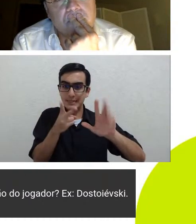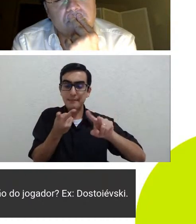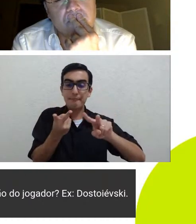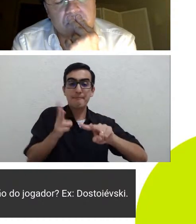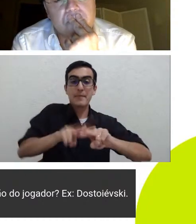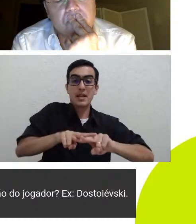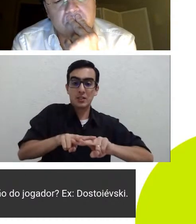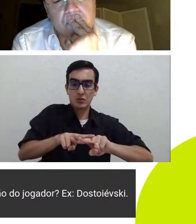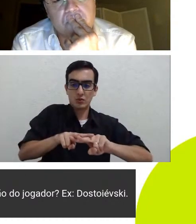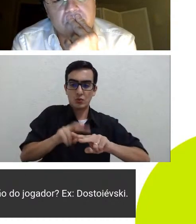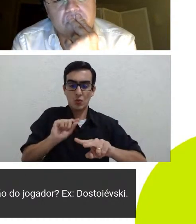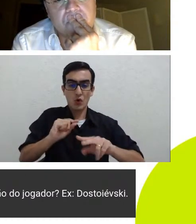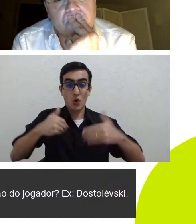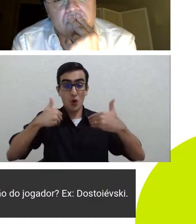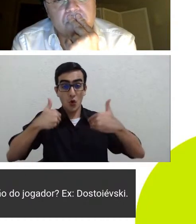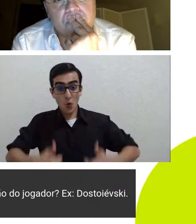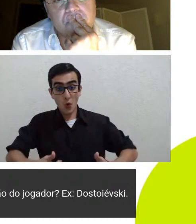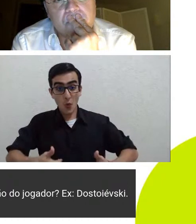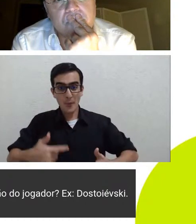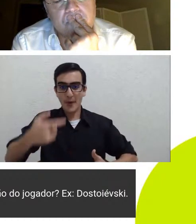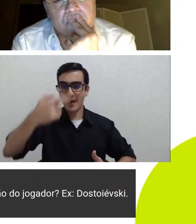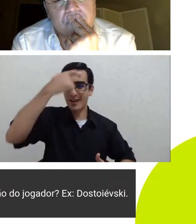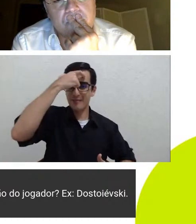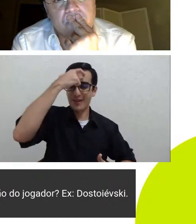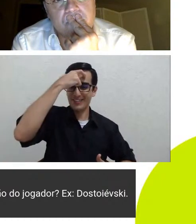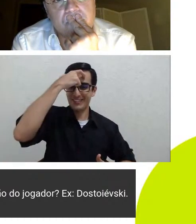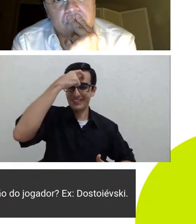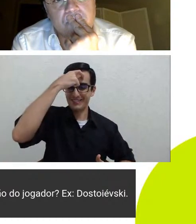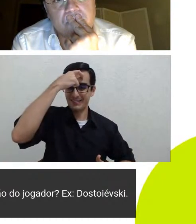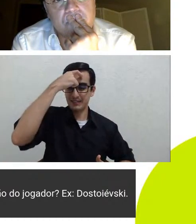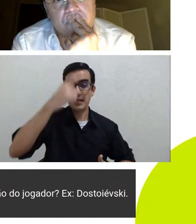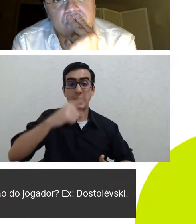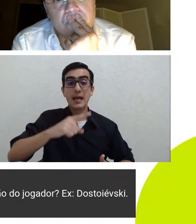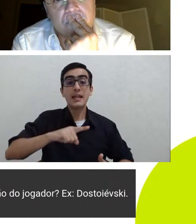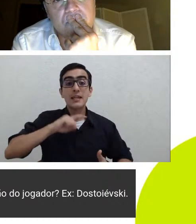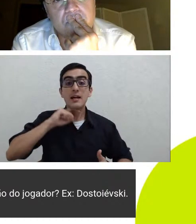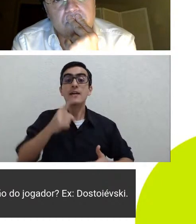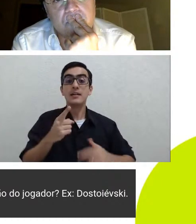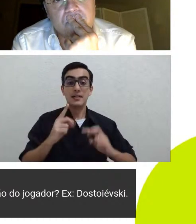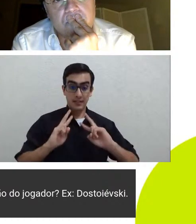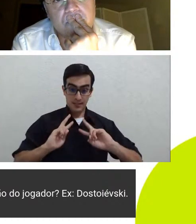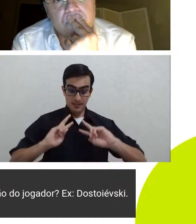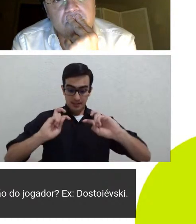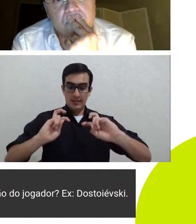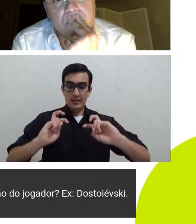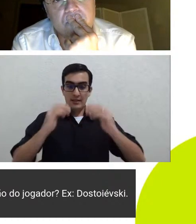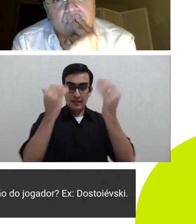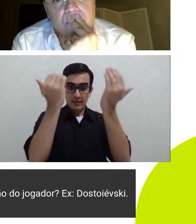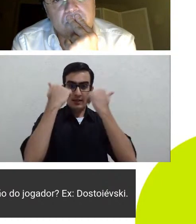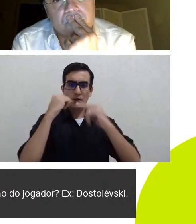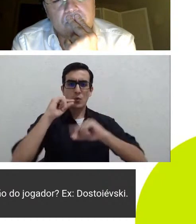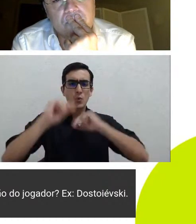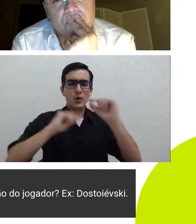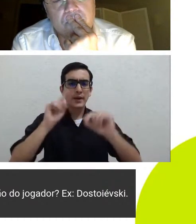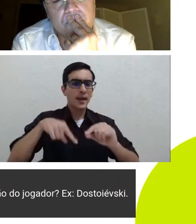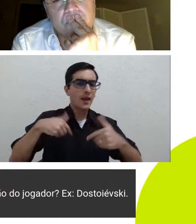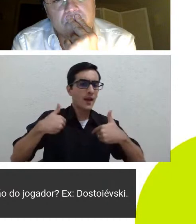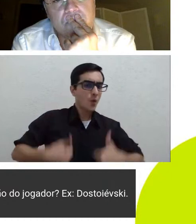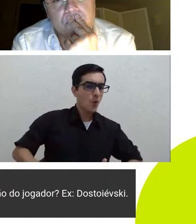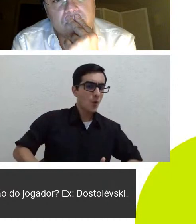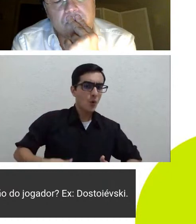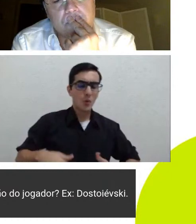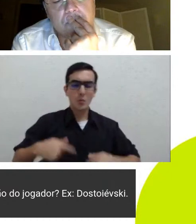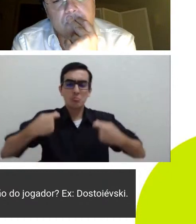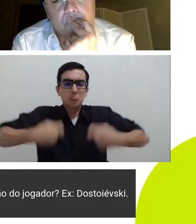entre o corpo e a mente ele nem consegue perceber aquilo que vem do próprio corpo as